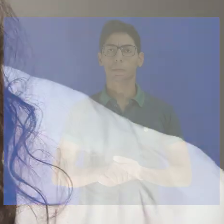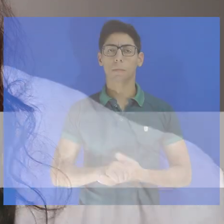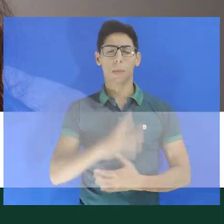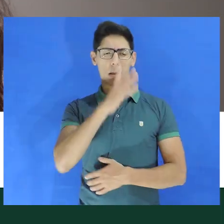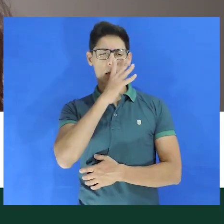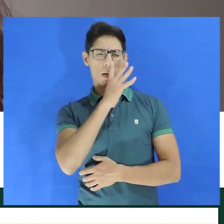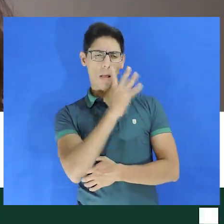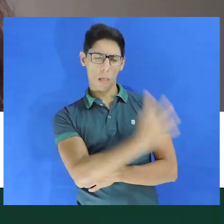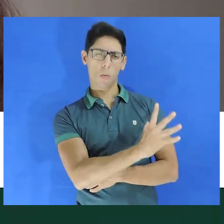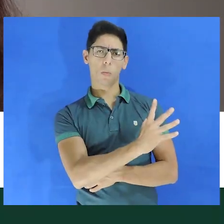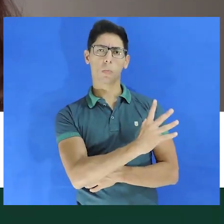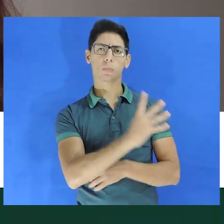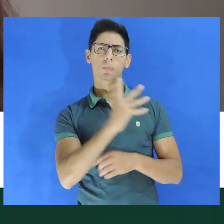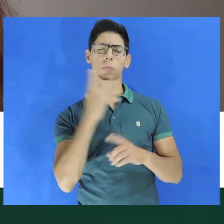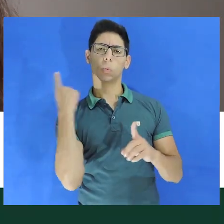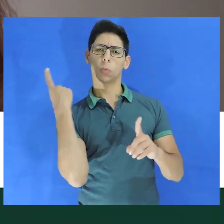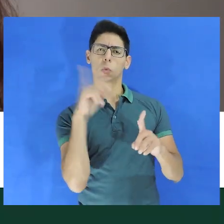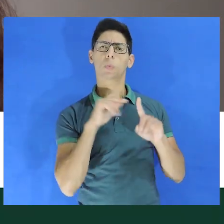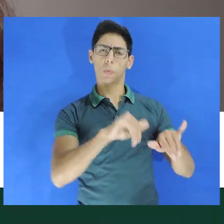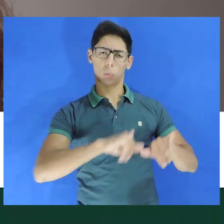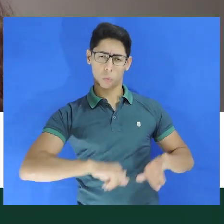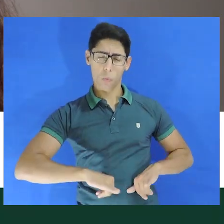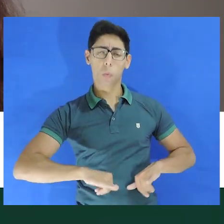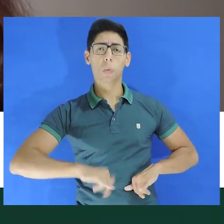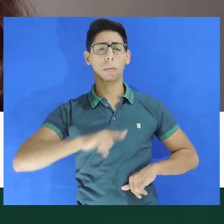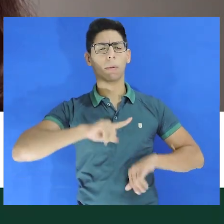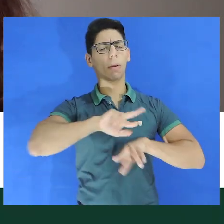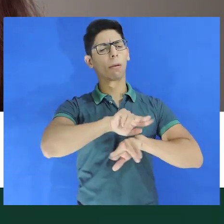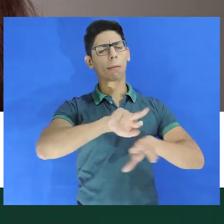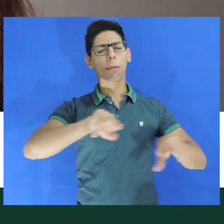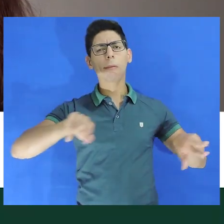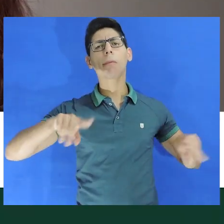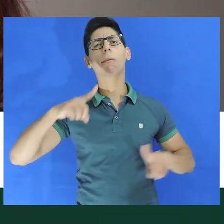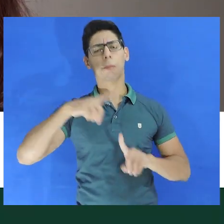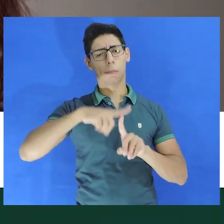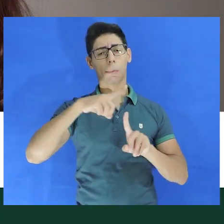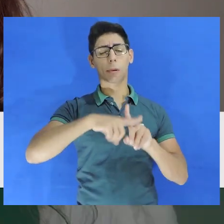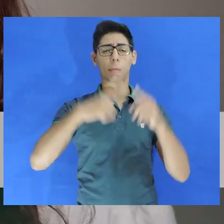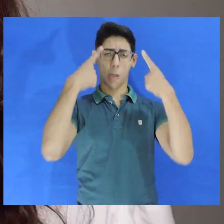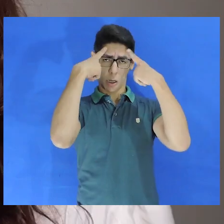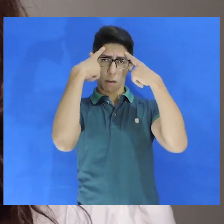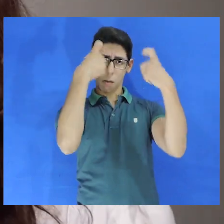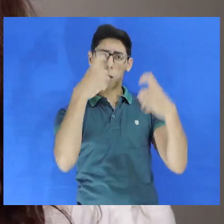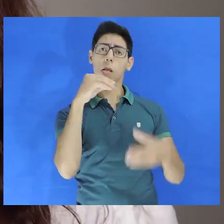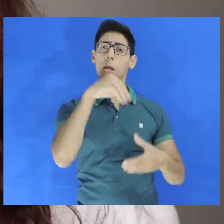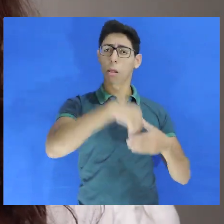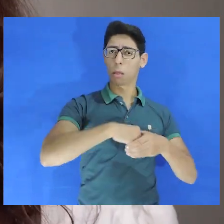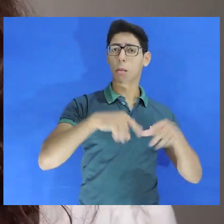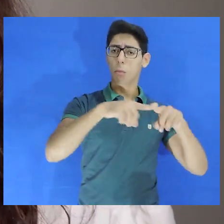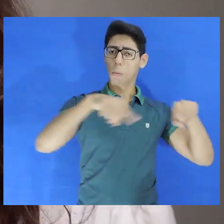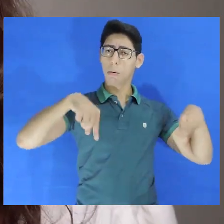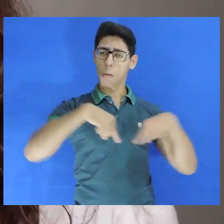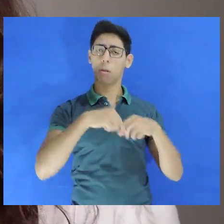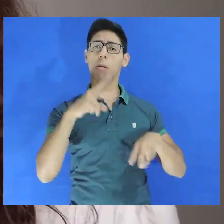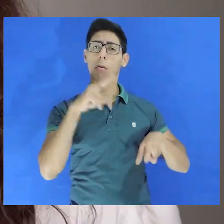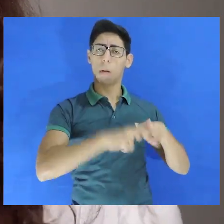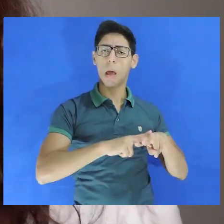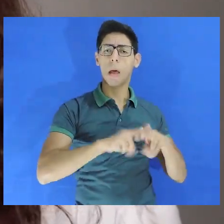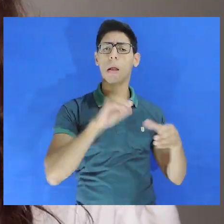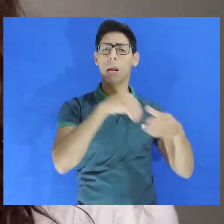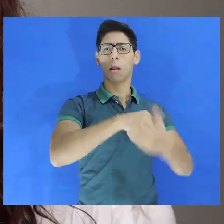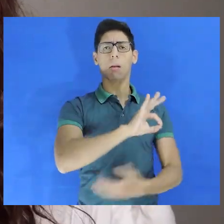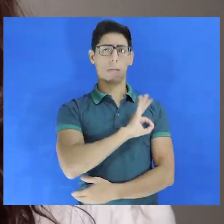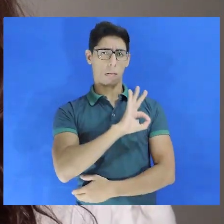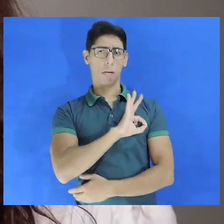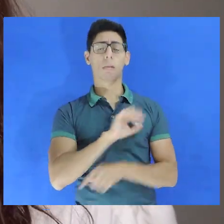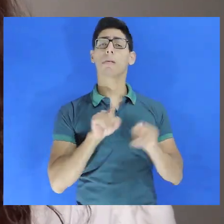As denúncias de tortura compreendem os mais diversos tipos de violências dentro do cárcere, dentro